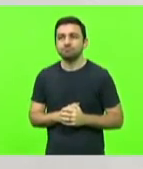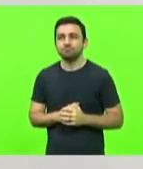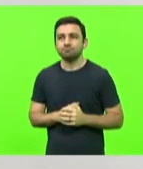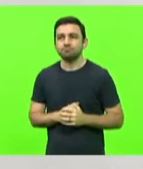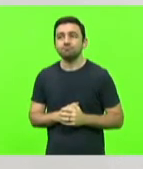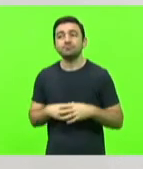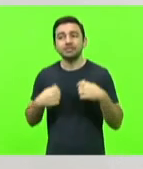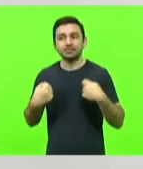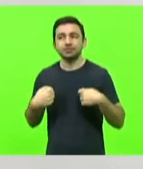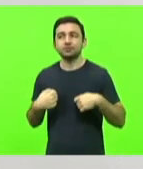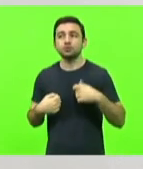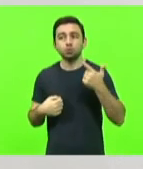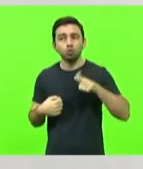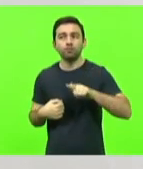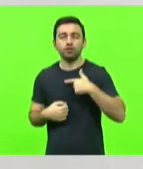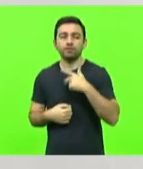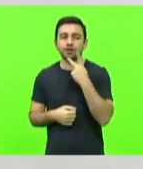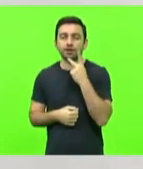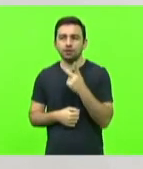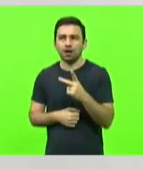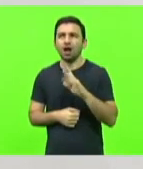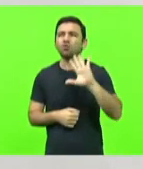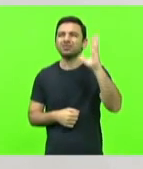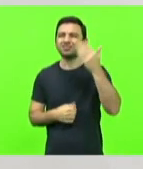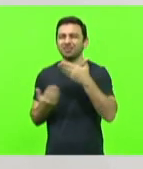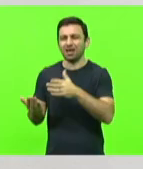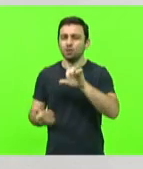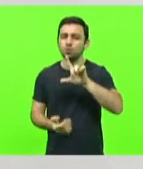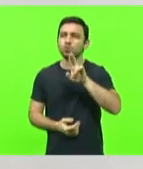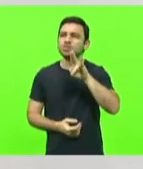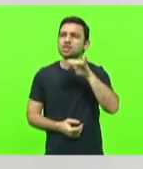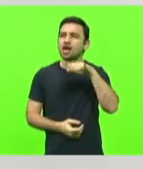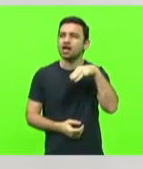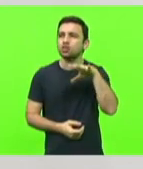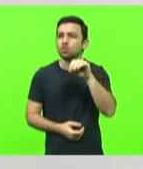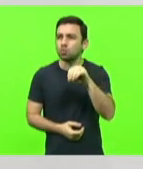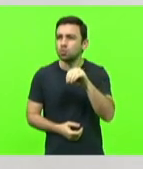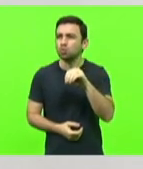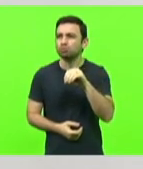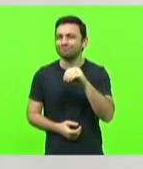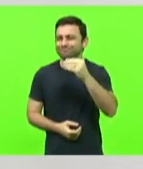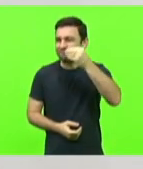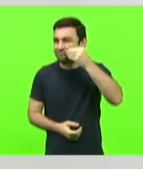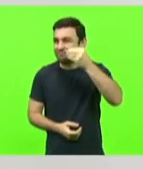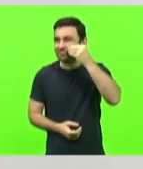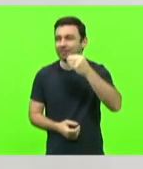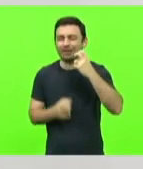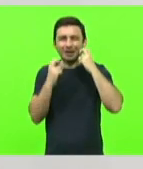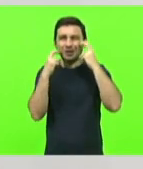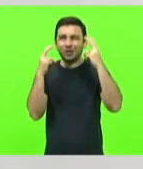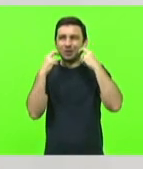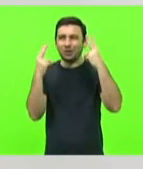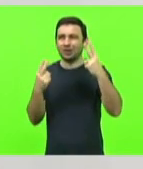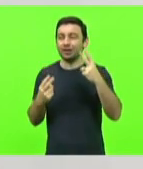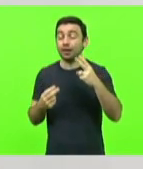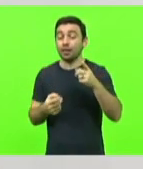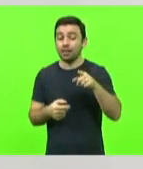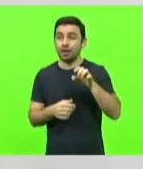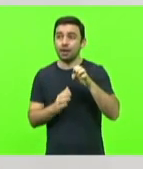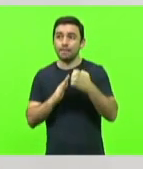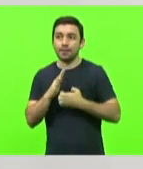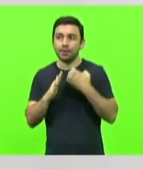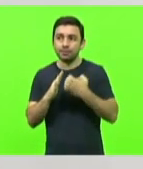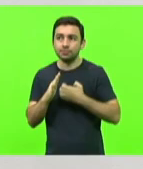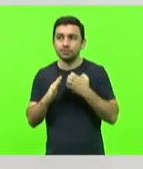Mais uma vez, então, enfatizo aqui o que foi feito lá com o Luciano Hang, que tentaram fazer com ele, realmente vergonhoso, uma empresa, a